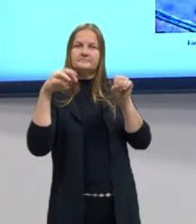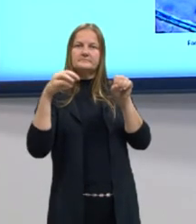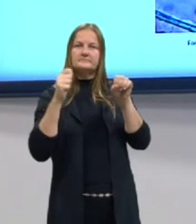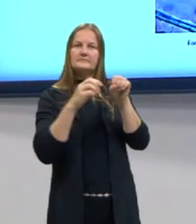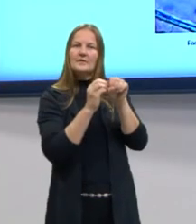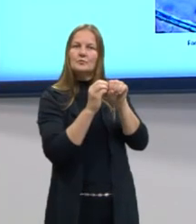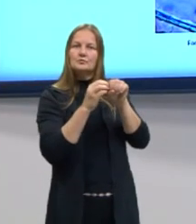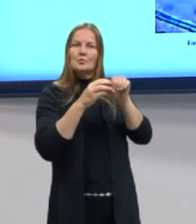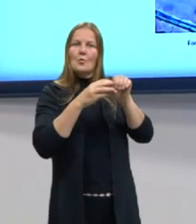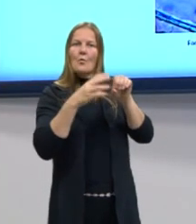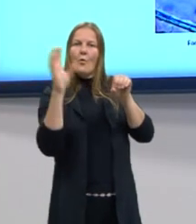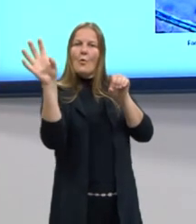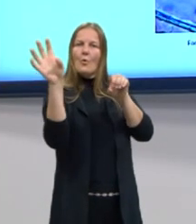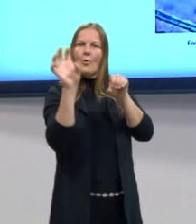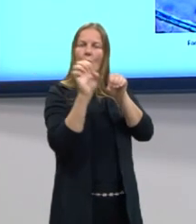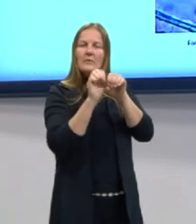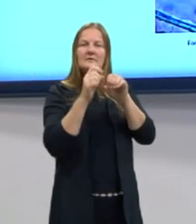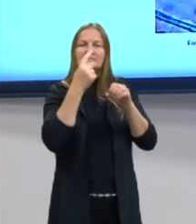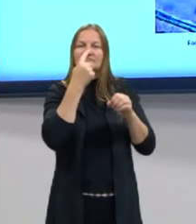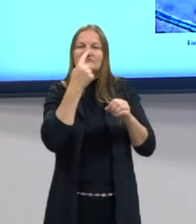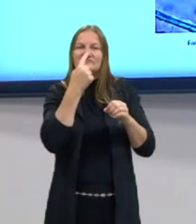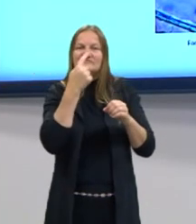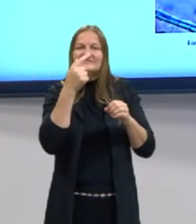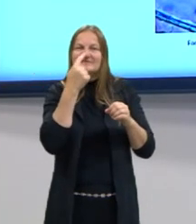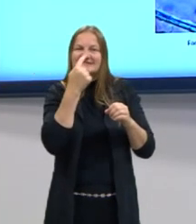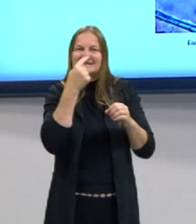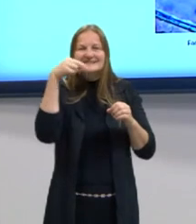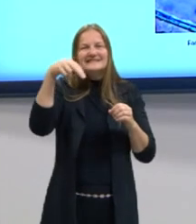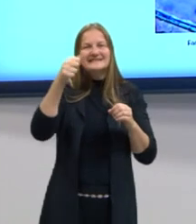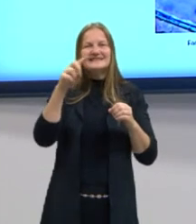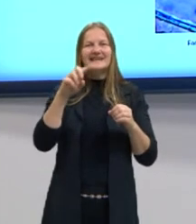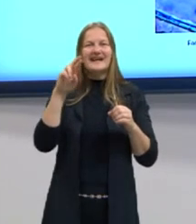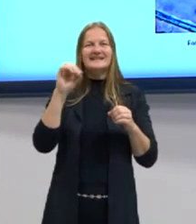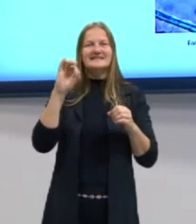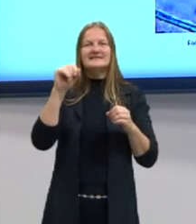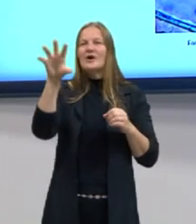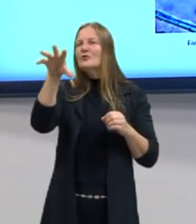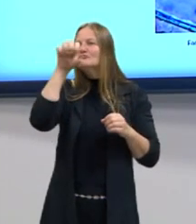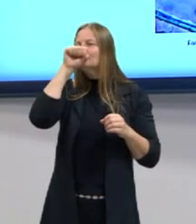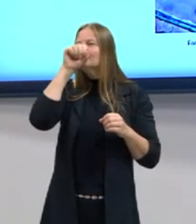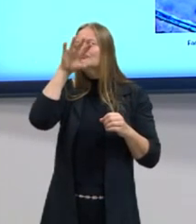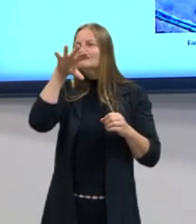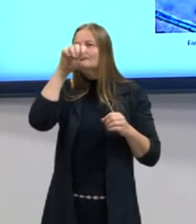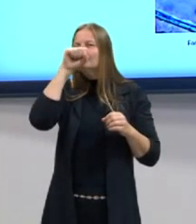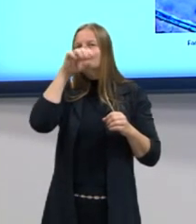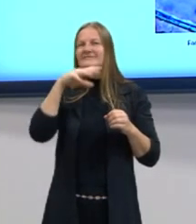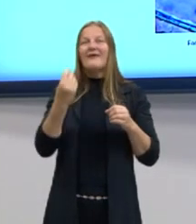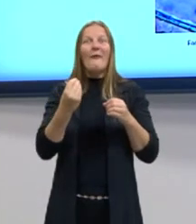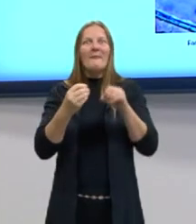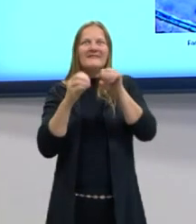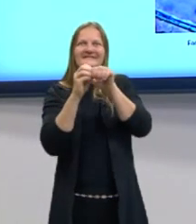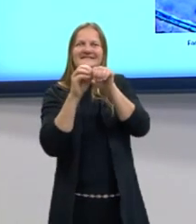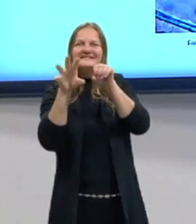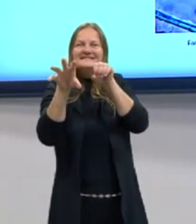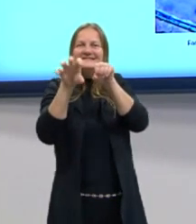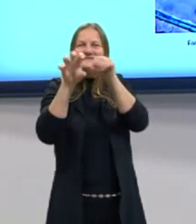A planta não tem nariz para estar colocando ar para dentro e para fora, pulmão. Então, o estômato vai estar liberando,